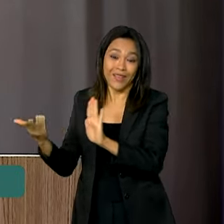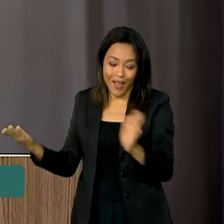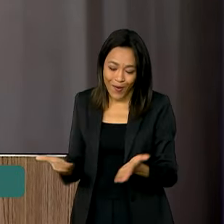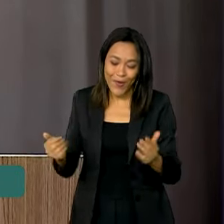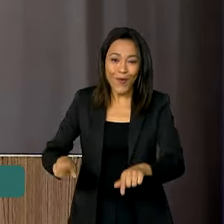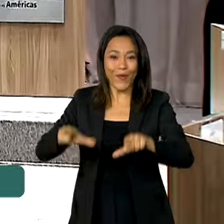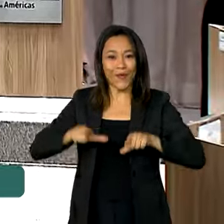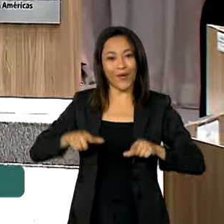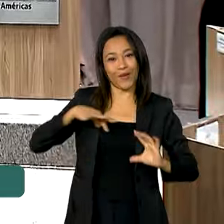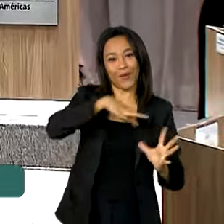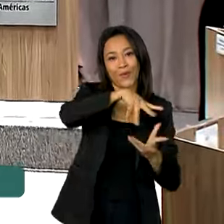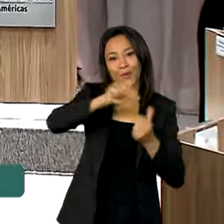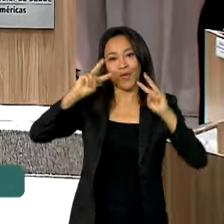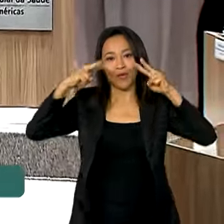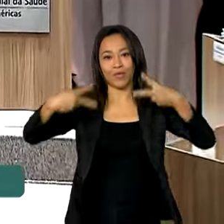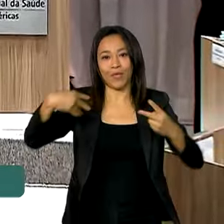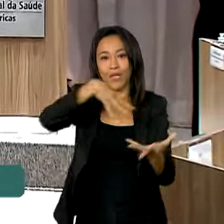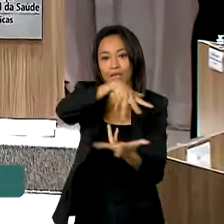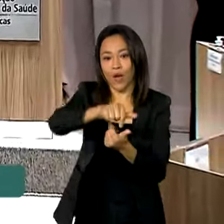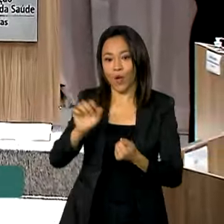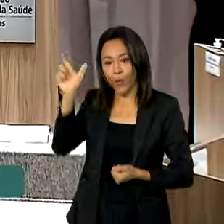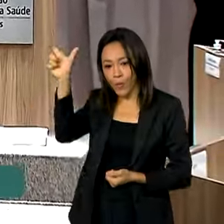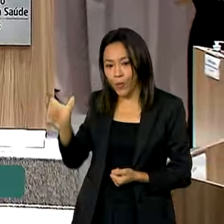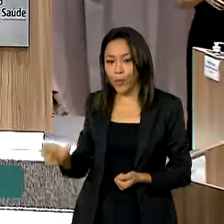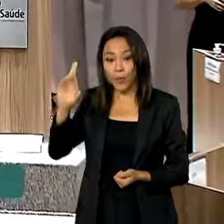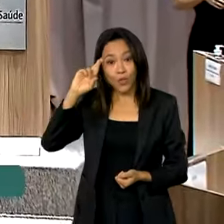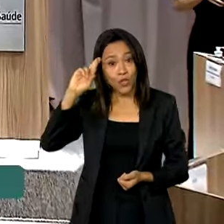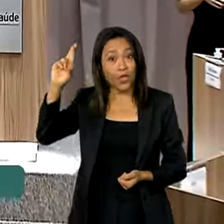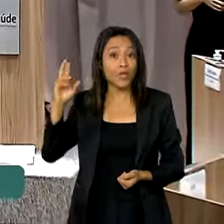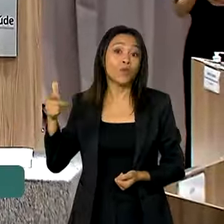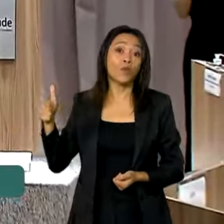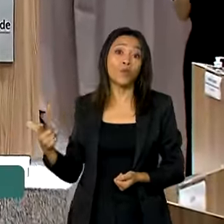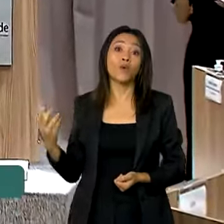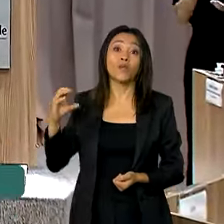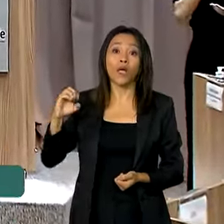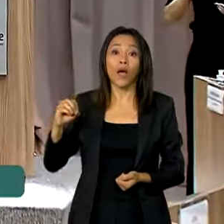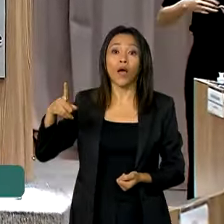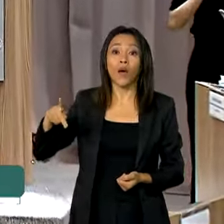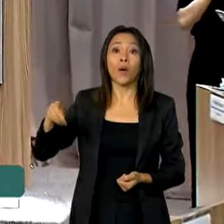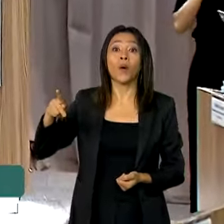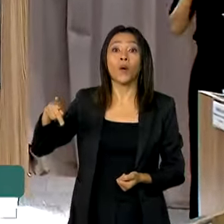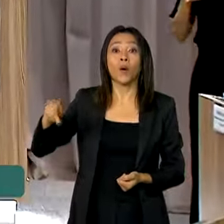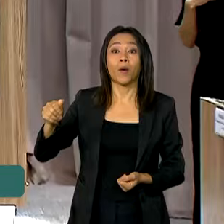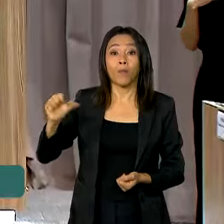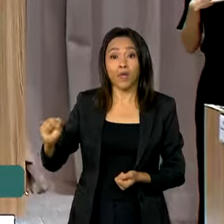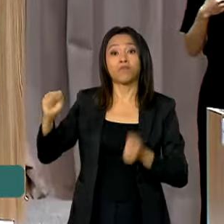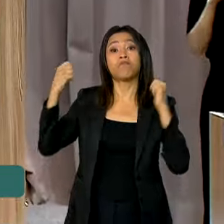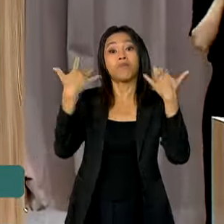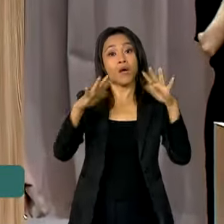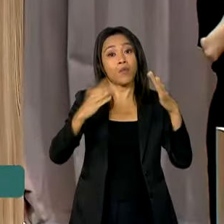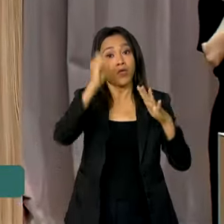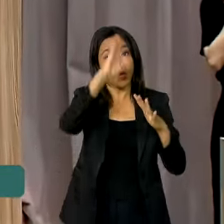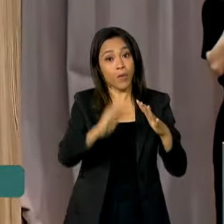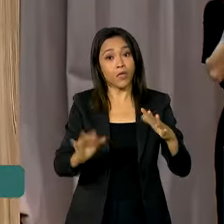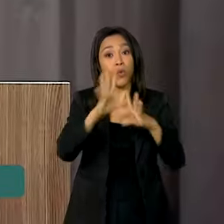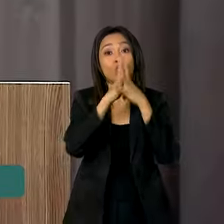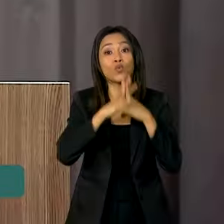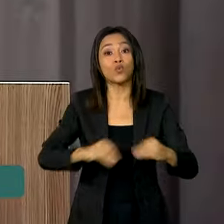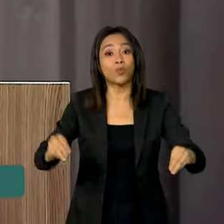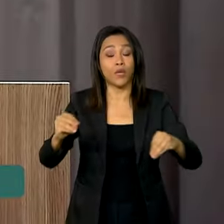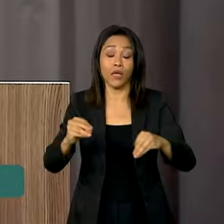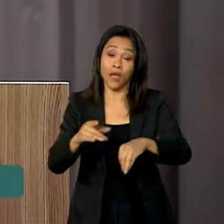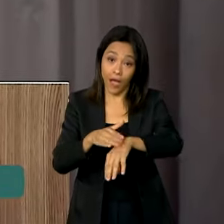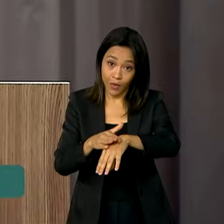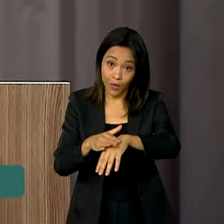reconhecimento internacional. O diretor da Organização Pan-Americana da Saúde parabenizou o Brasil pela erradicação do sarampo.